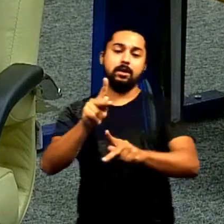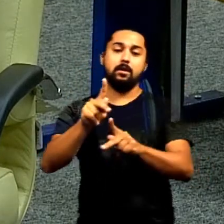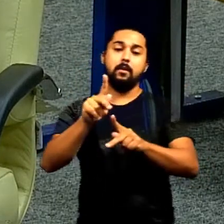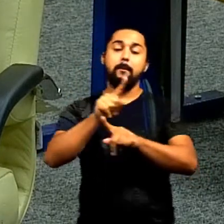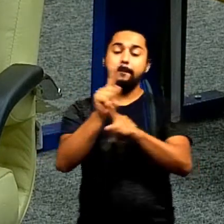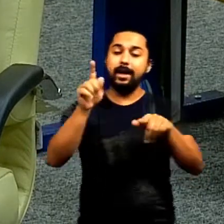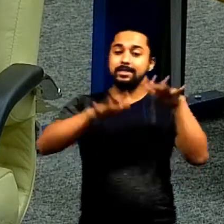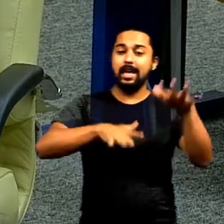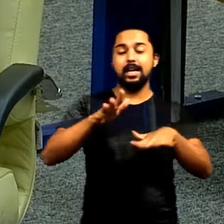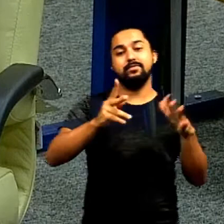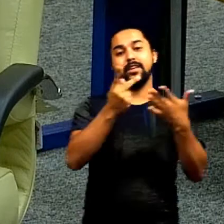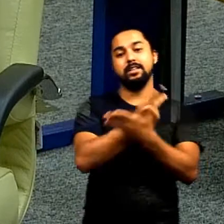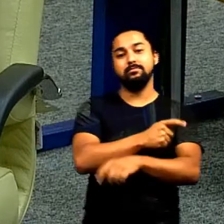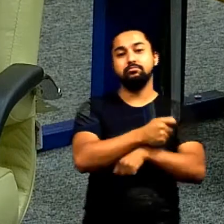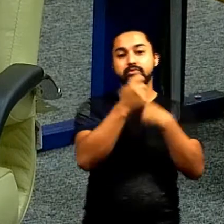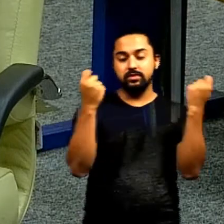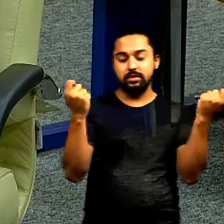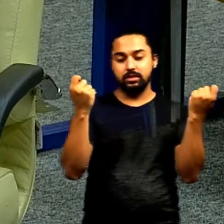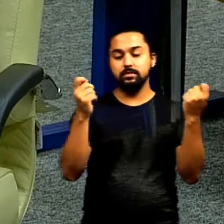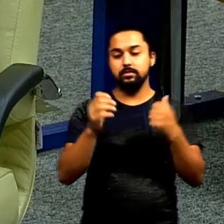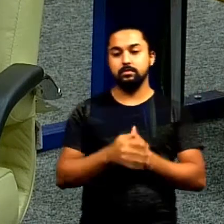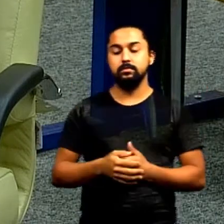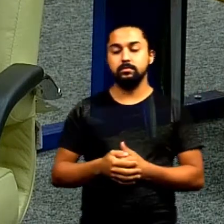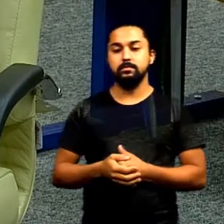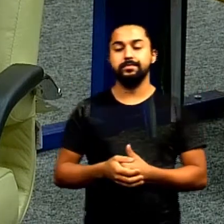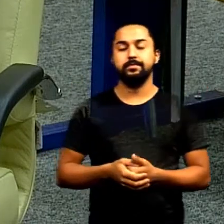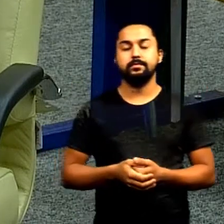vou dar para você Paulo maior prazer